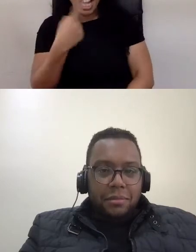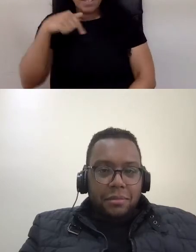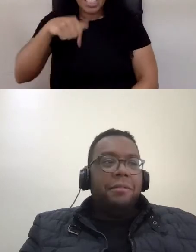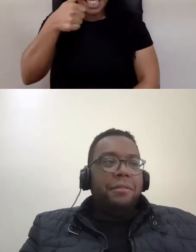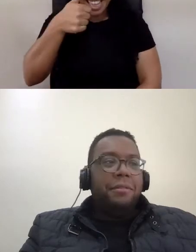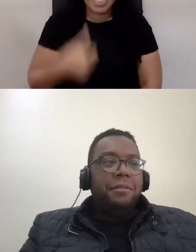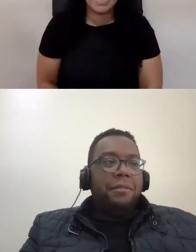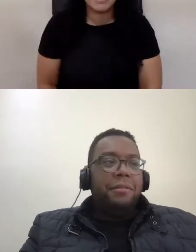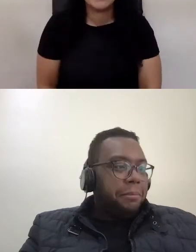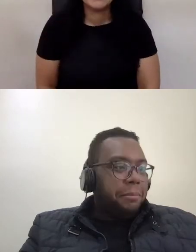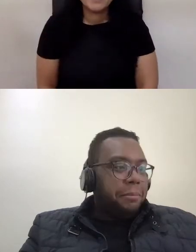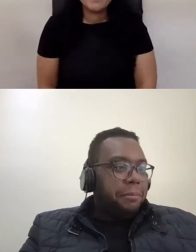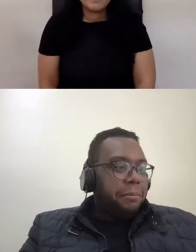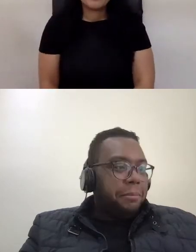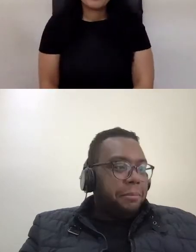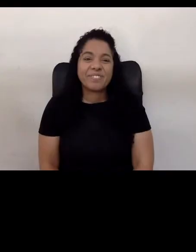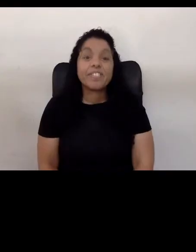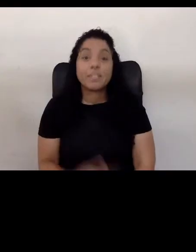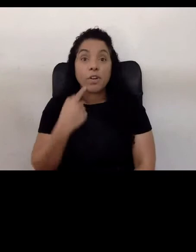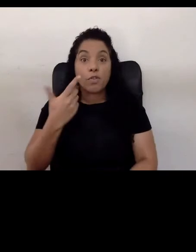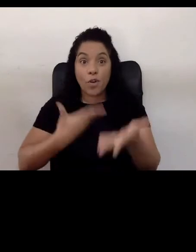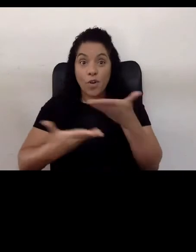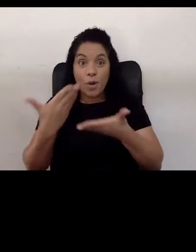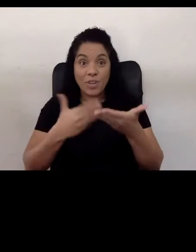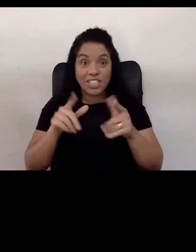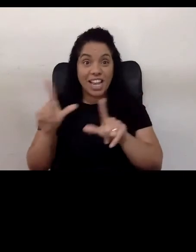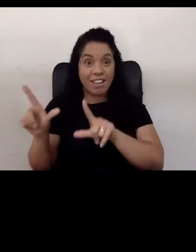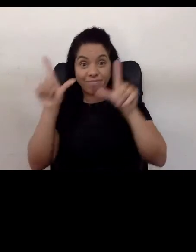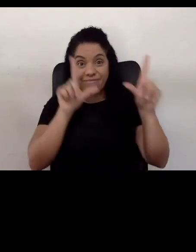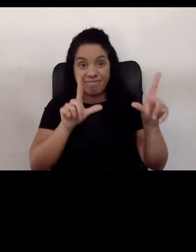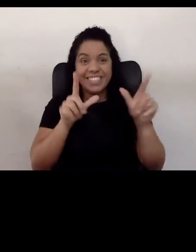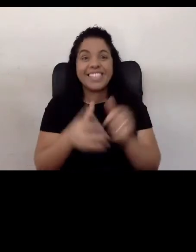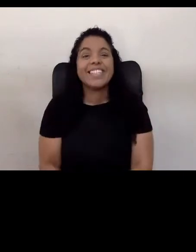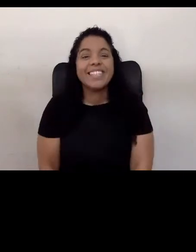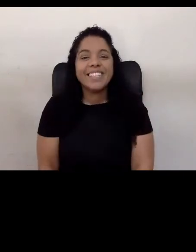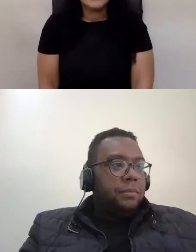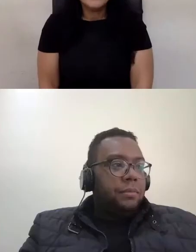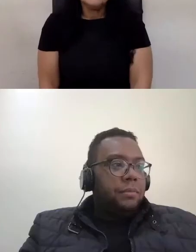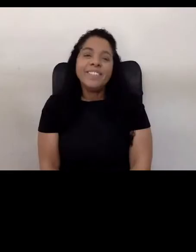Que maravilha. Muito obrigado, meninas. Deixa eu compartilhar aqui. Pessoal.